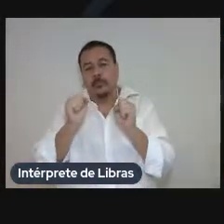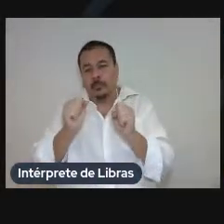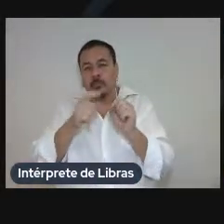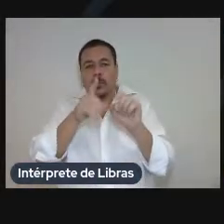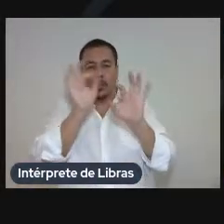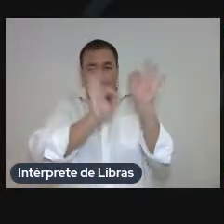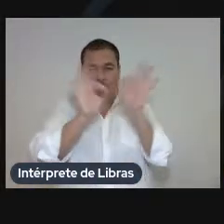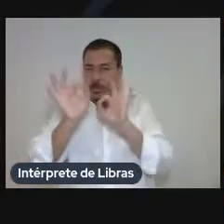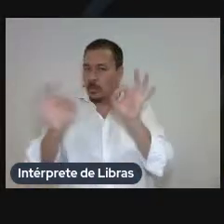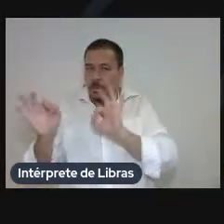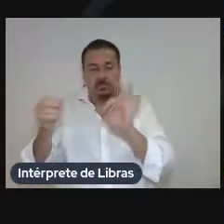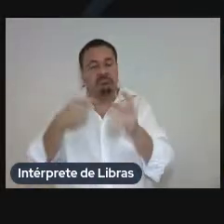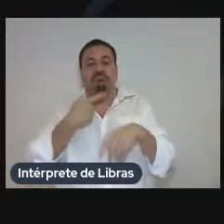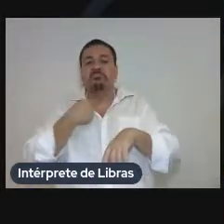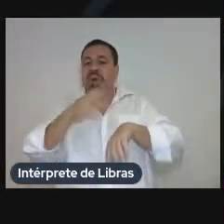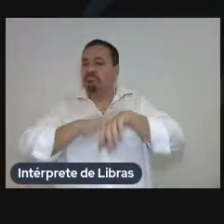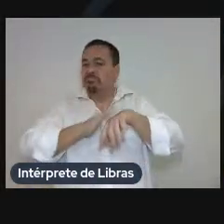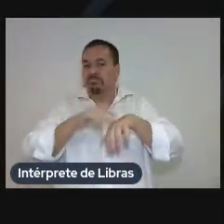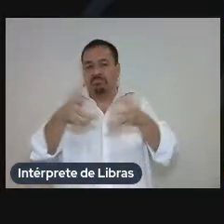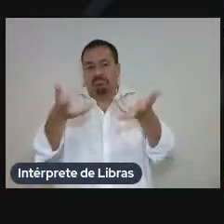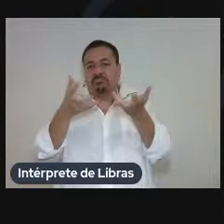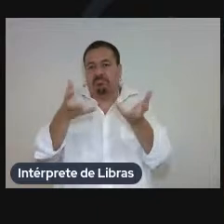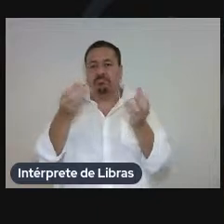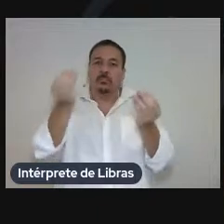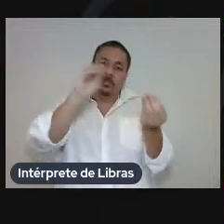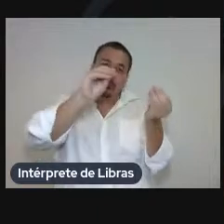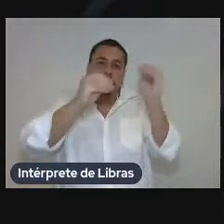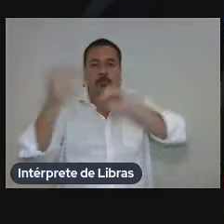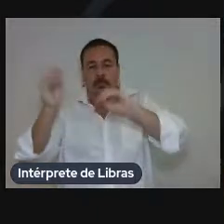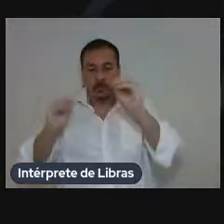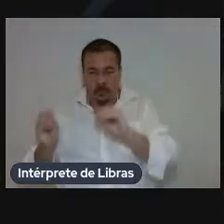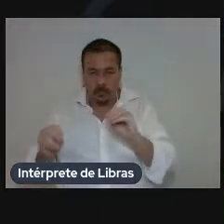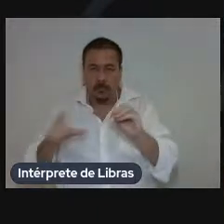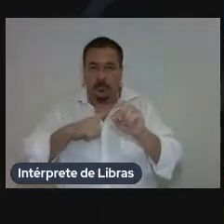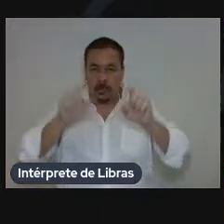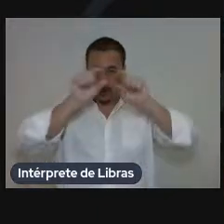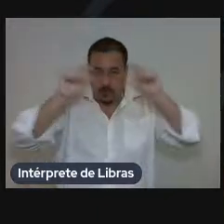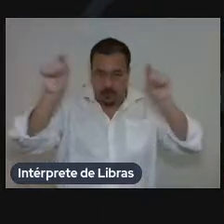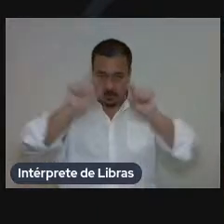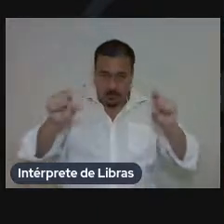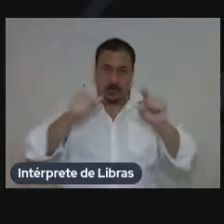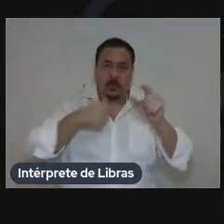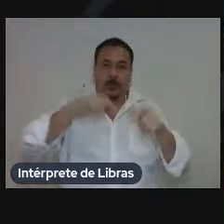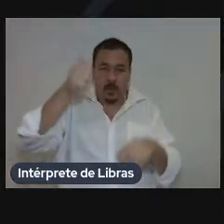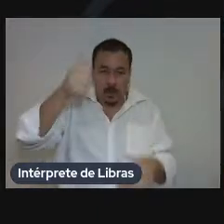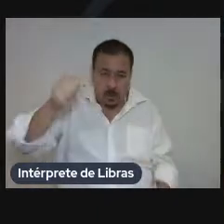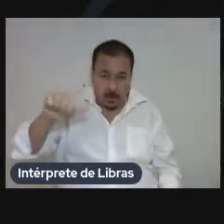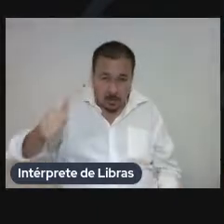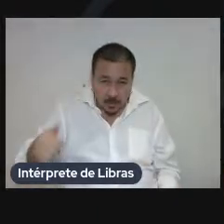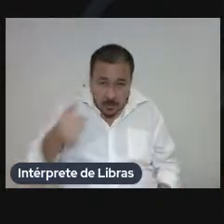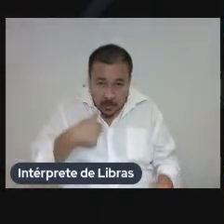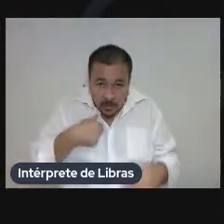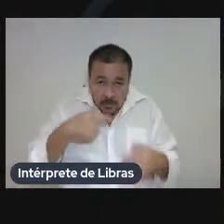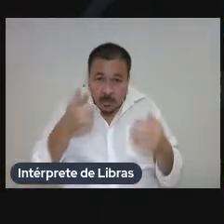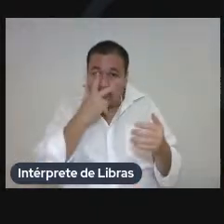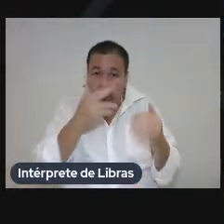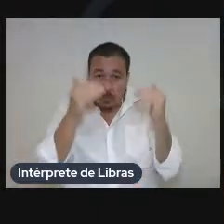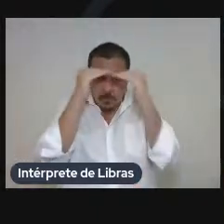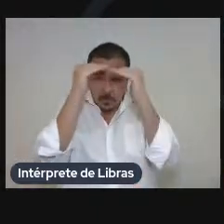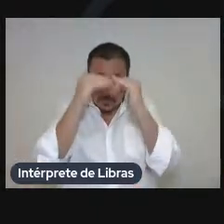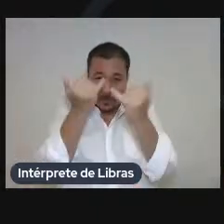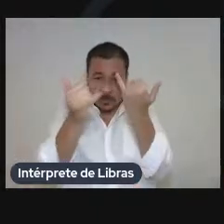da maneira que quisermos né ali temos expressão original variações sentidos semelhantes definições de cenário